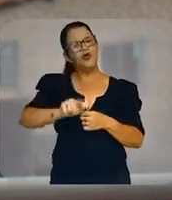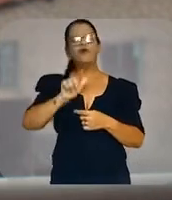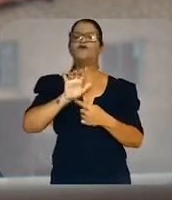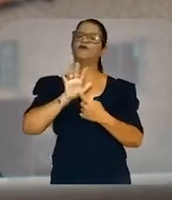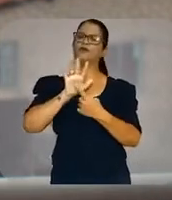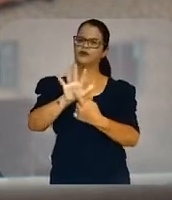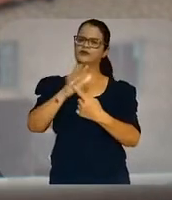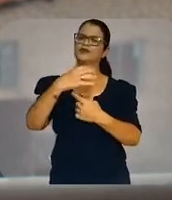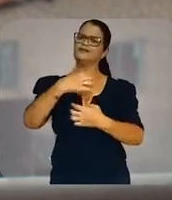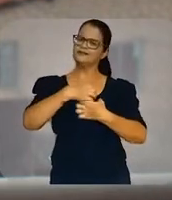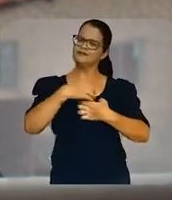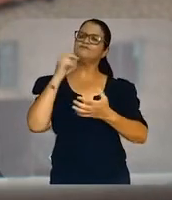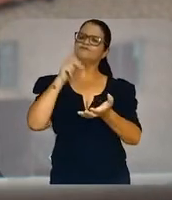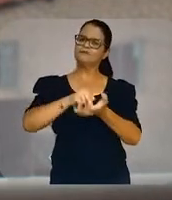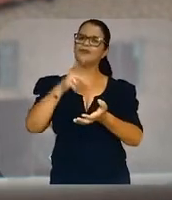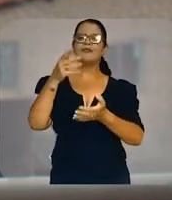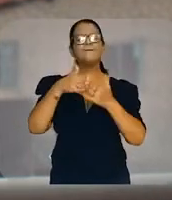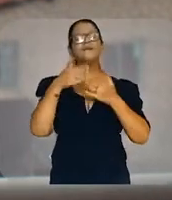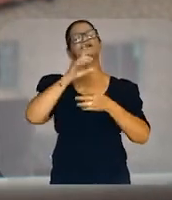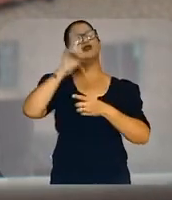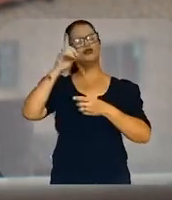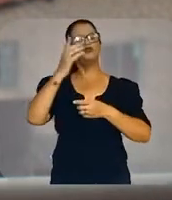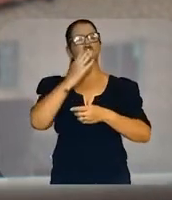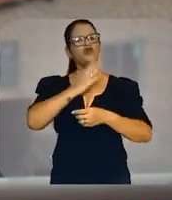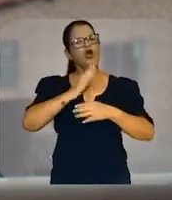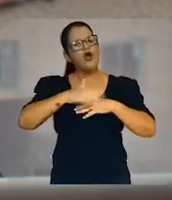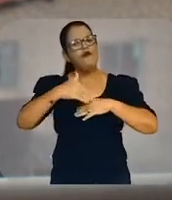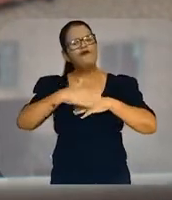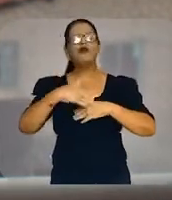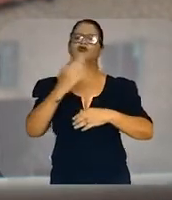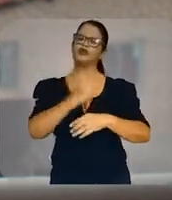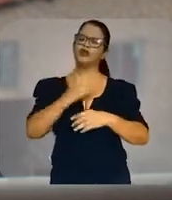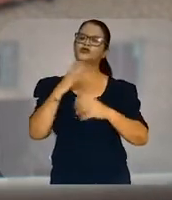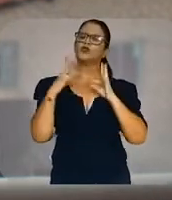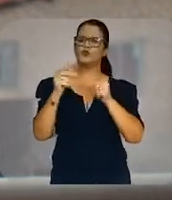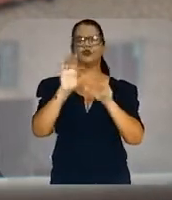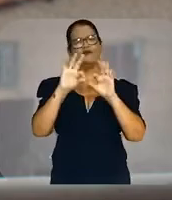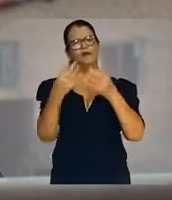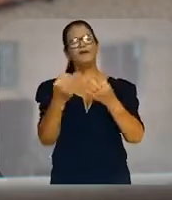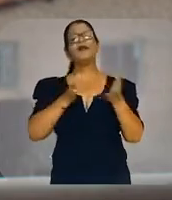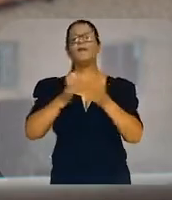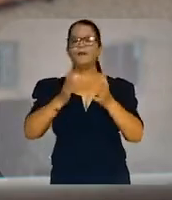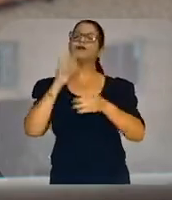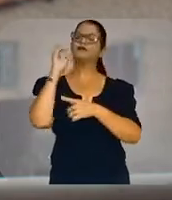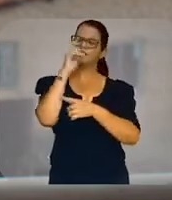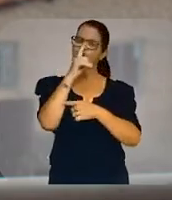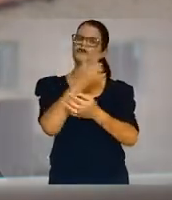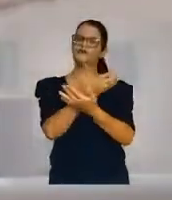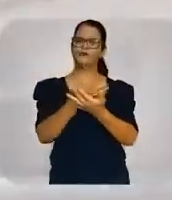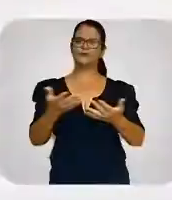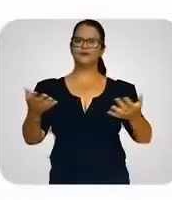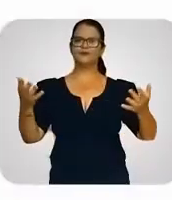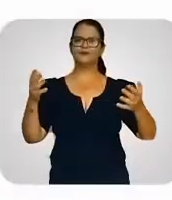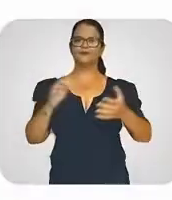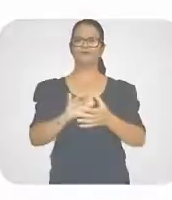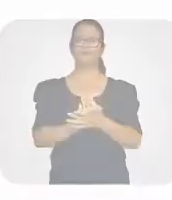sinceros sentimentos e peço a Deus que conforte seu coração e de toda a sua família nesse momento tão difícil.